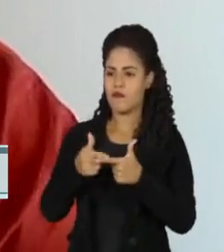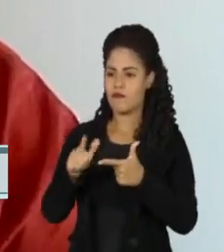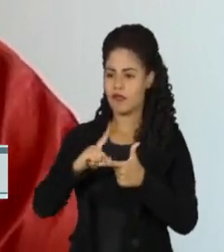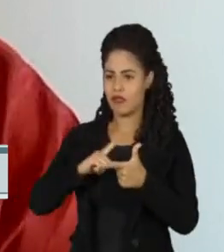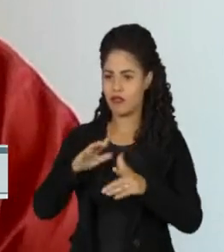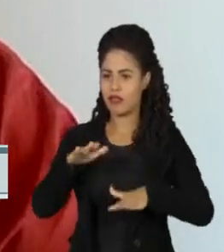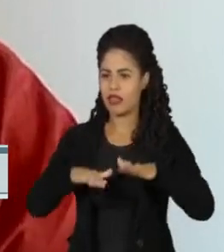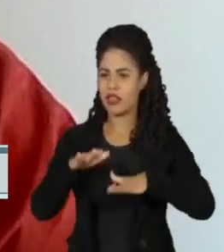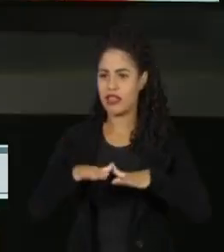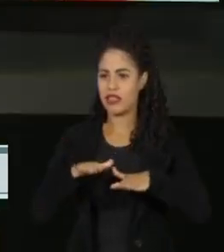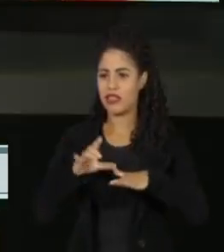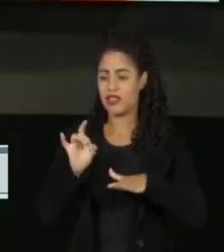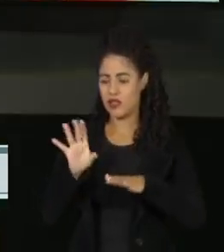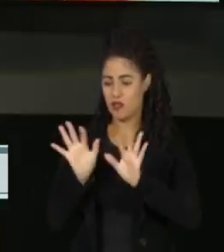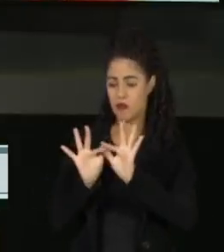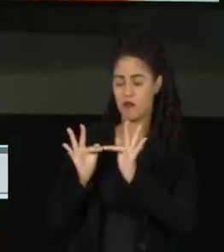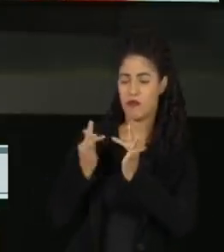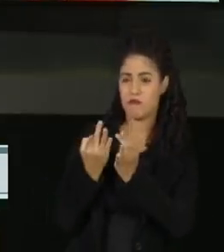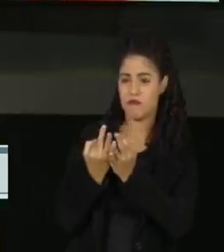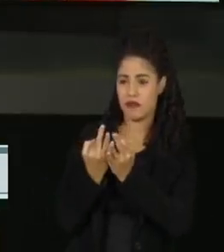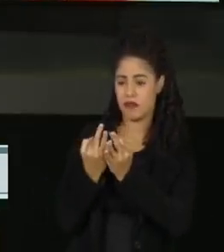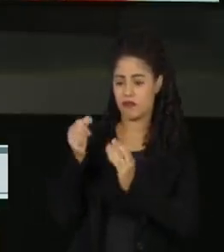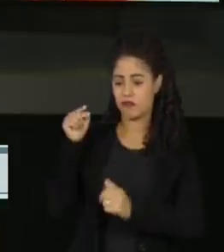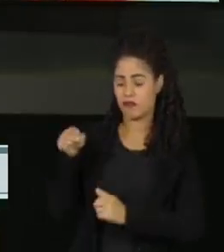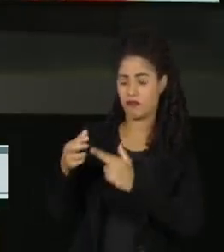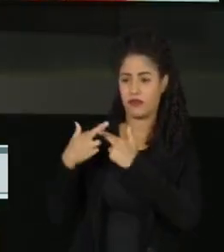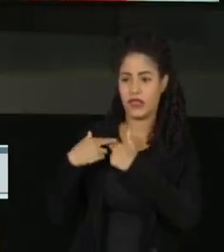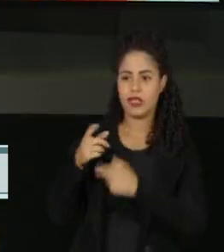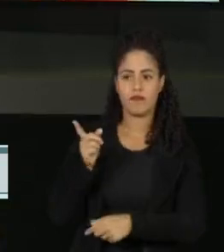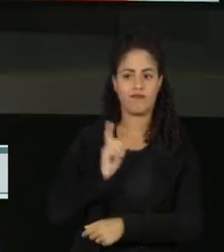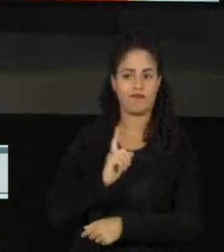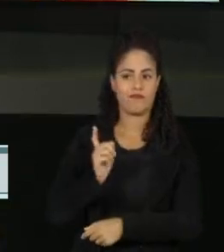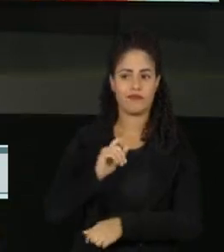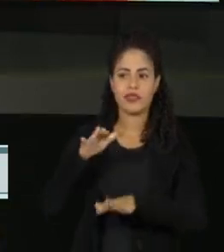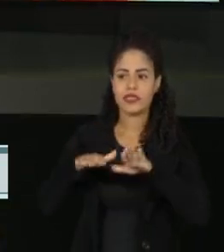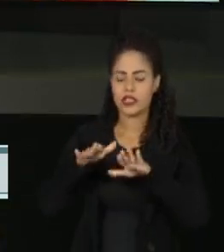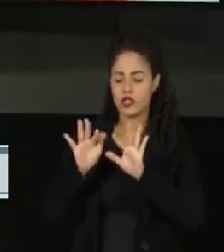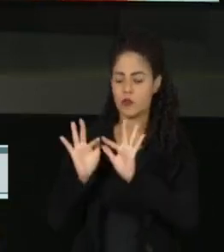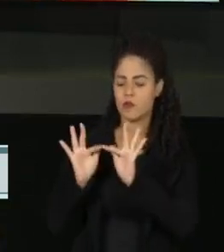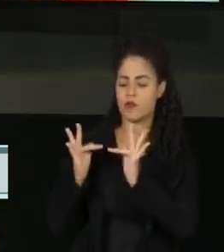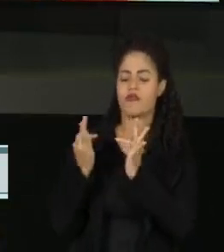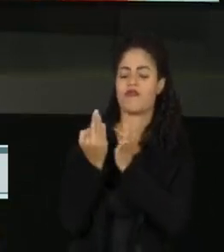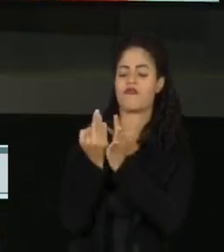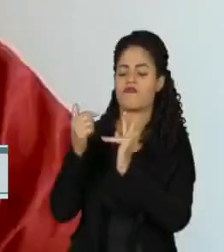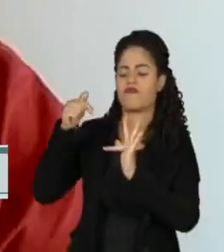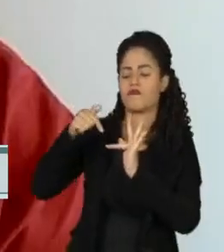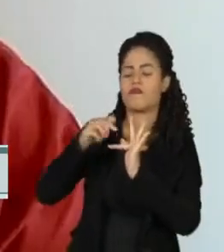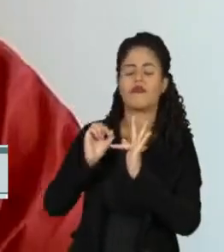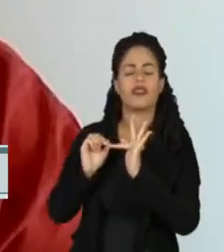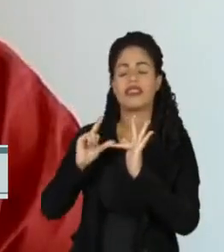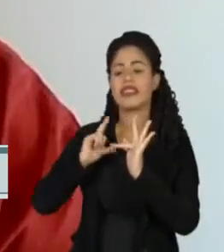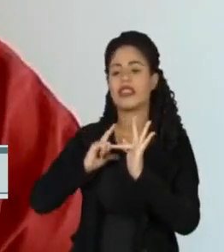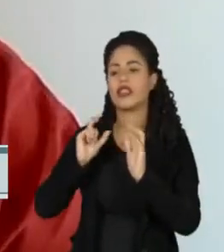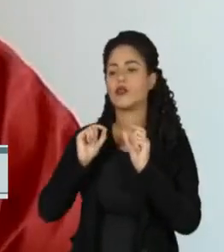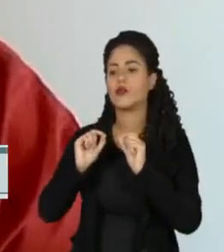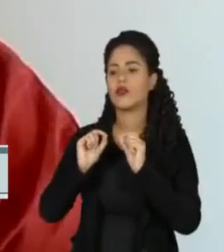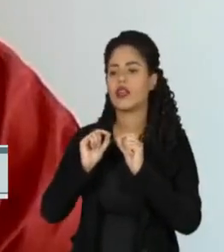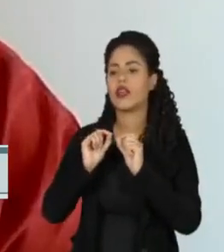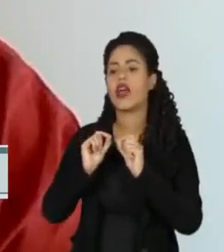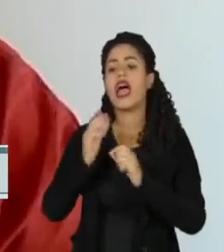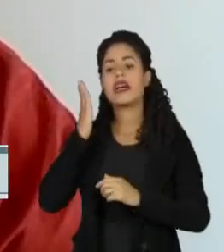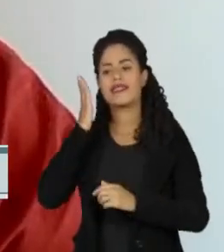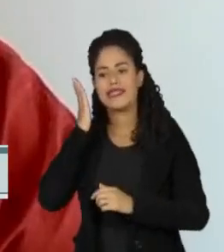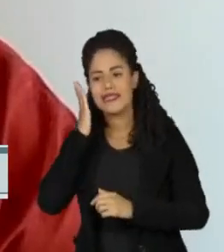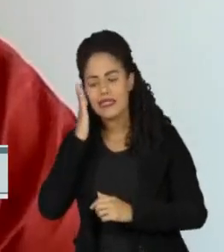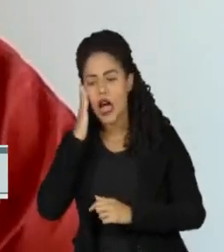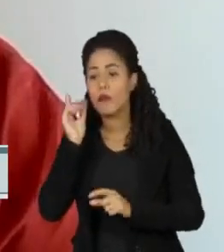Muitas vezes não depende da própria família. Até mesmo quando a gente fala que uma família, ela pode conhecer o que é alimento saudável,